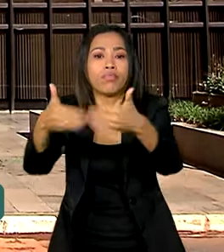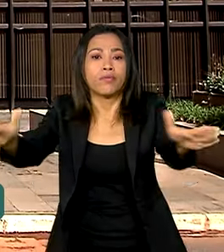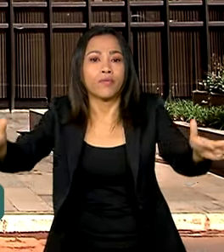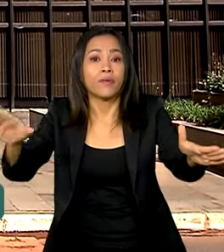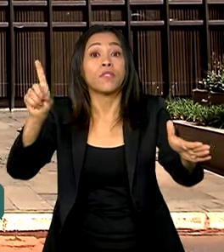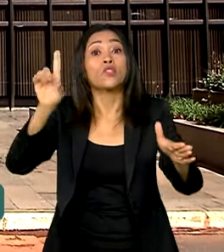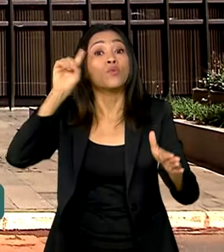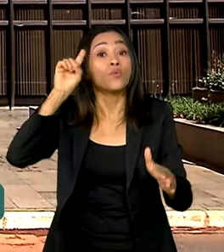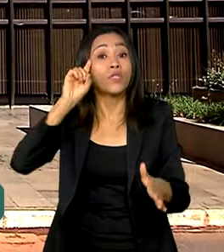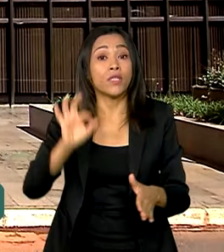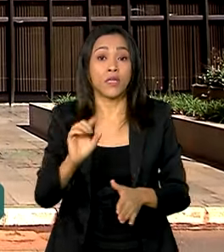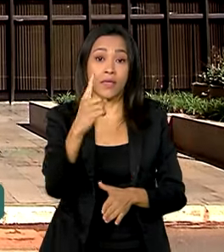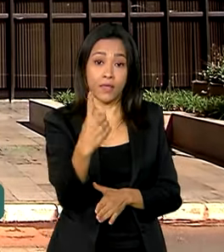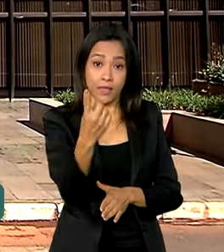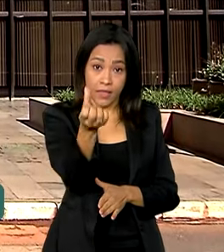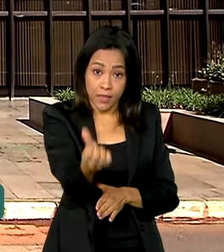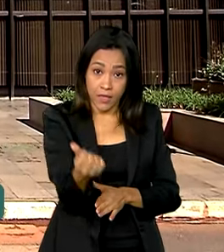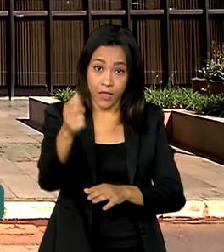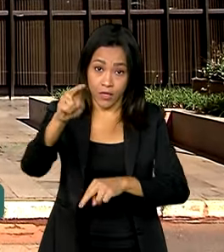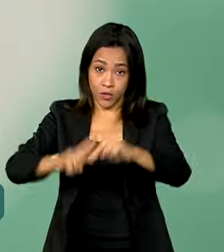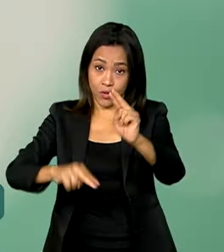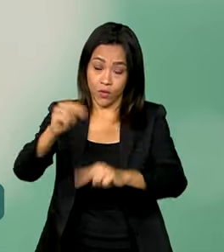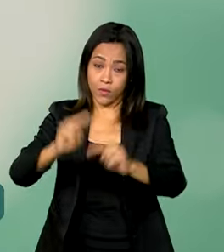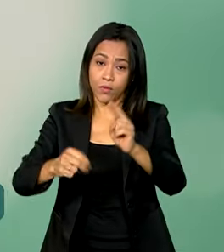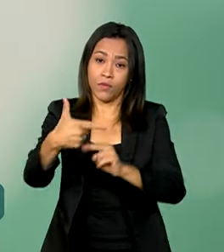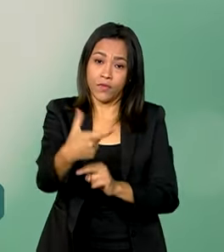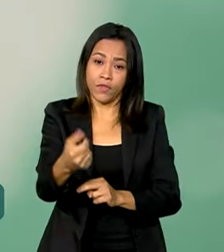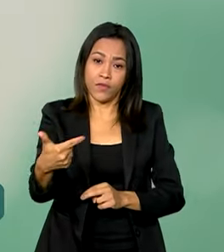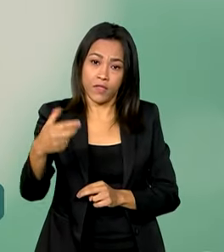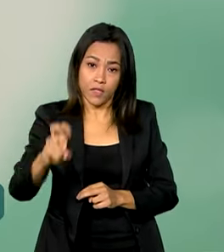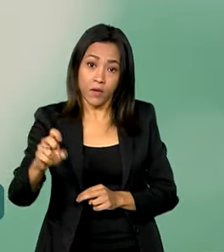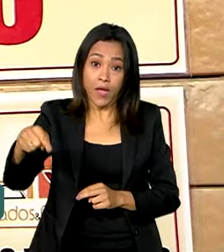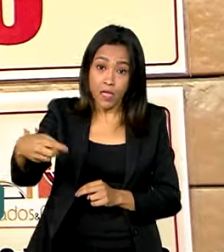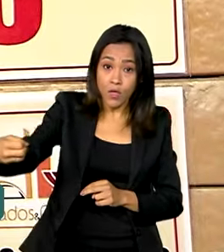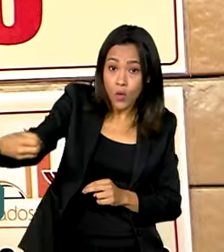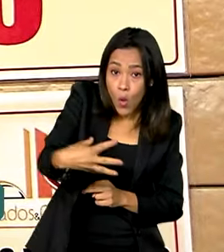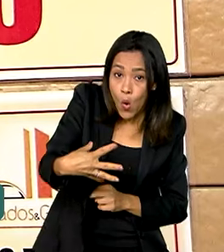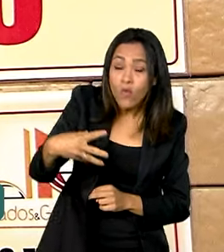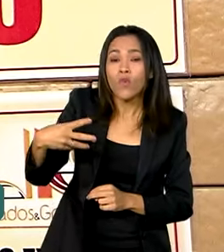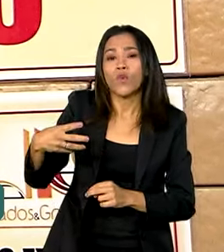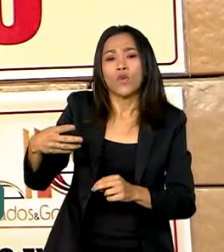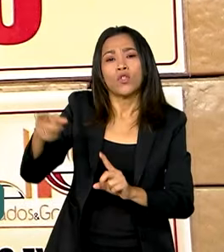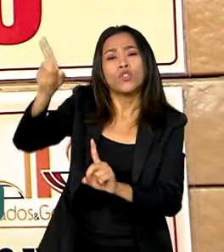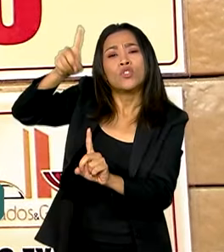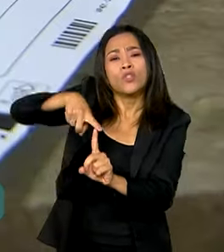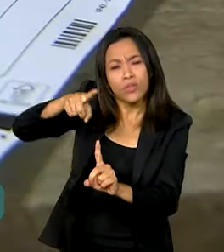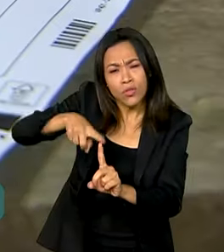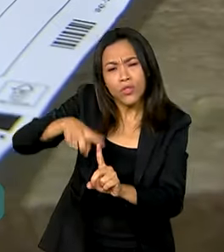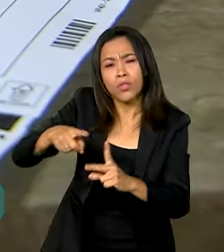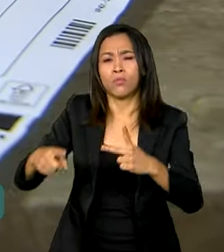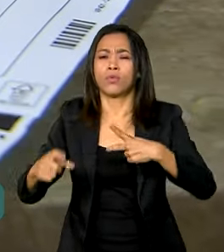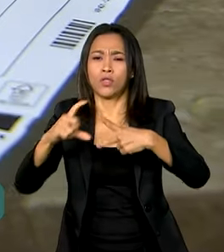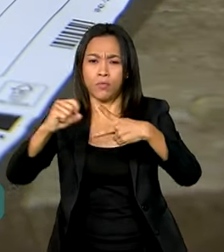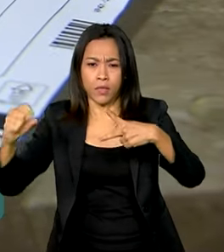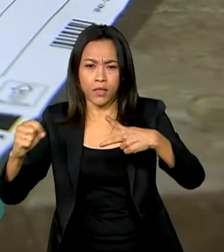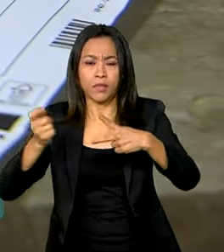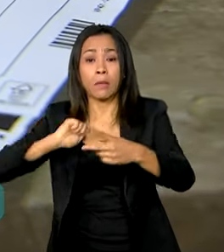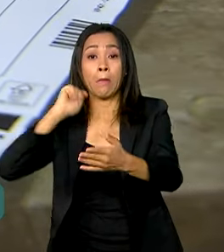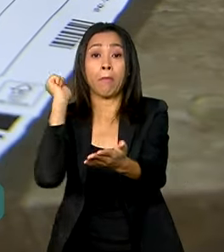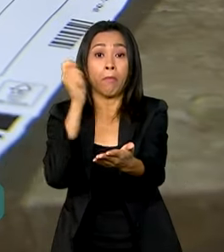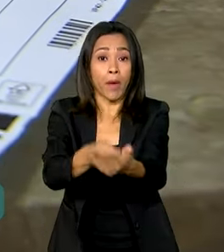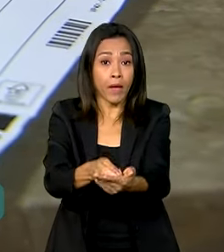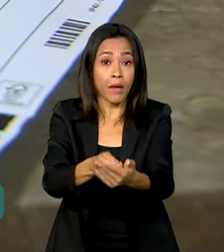Será no dia 16 de junho de 2025. Esse novo tipo de PIX vai ser usado para o pagamento de contas